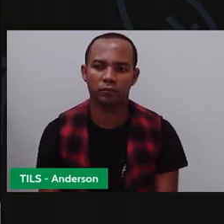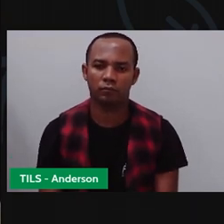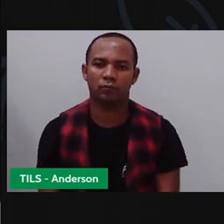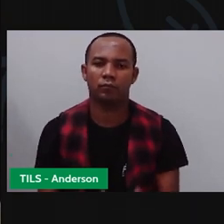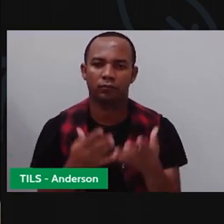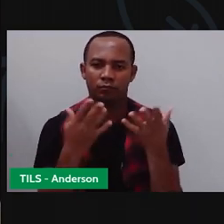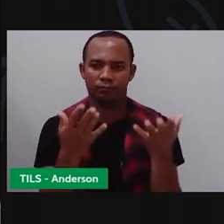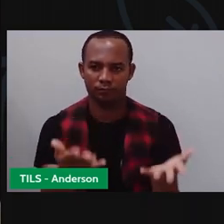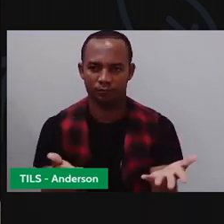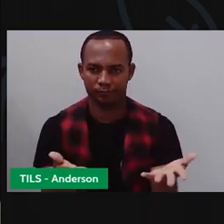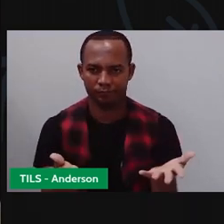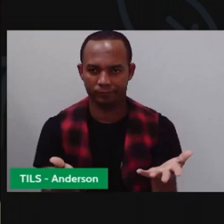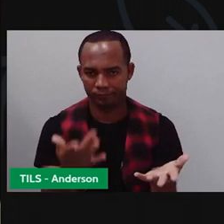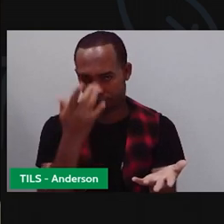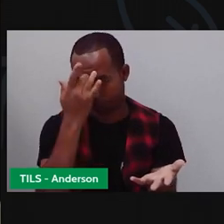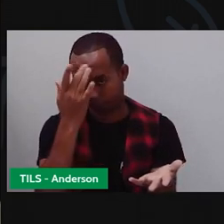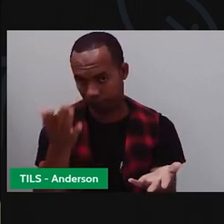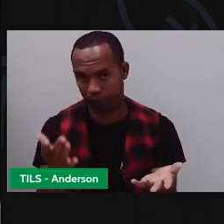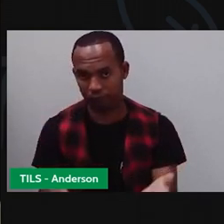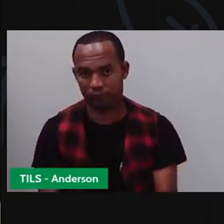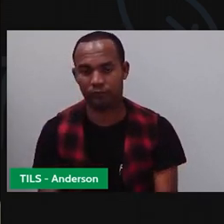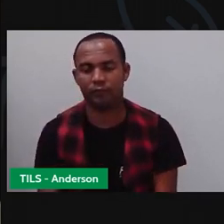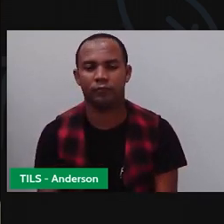seis. Bem mais fácil, né?